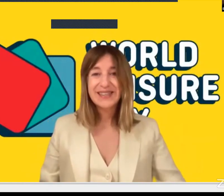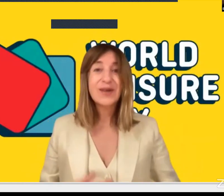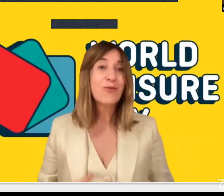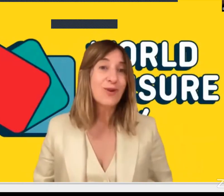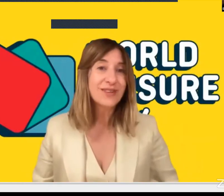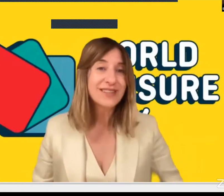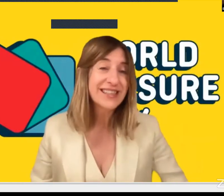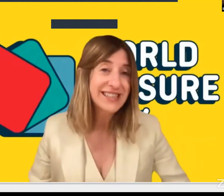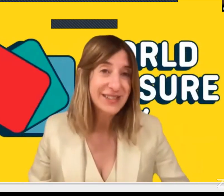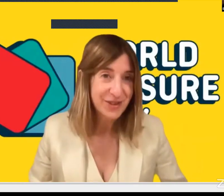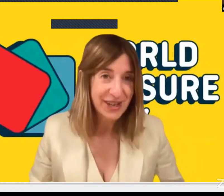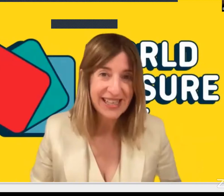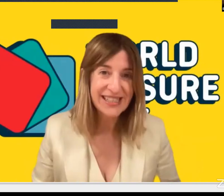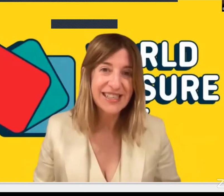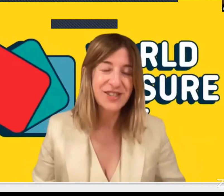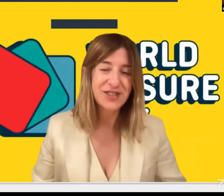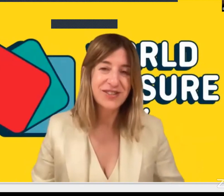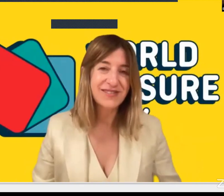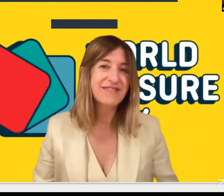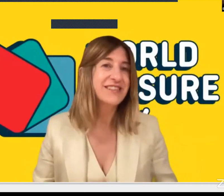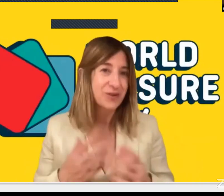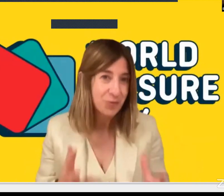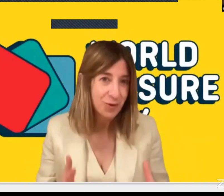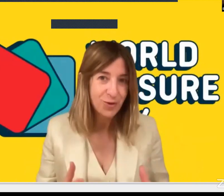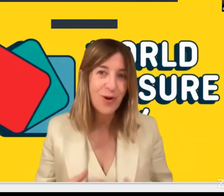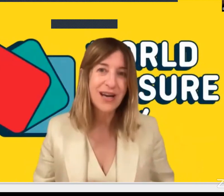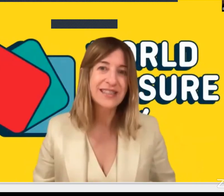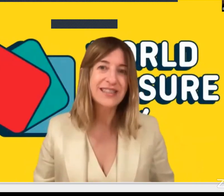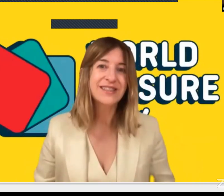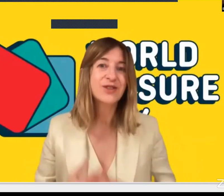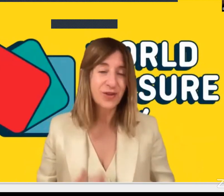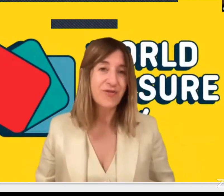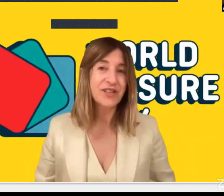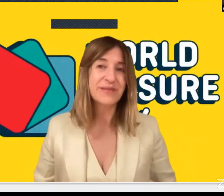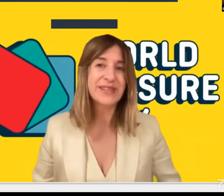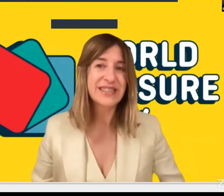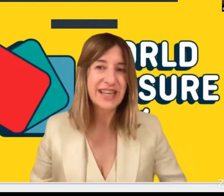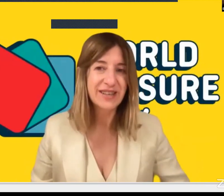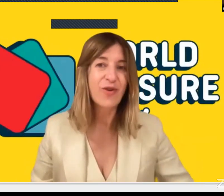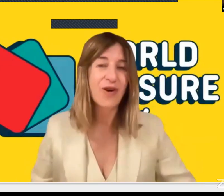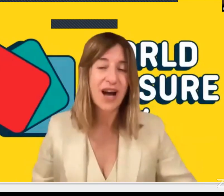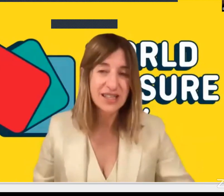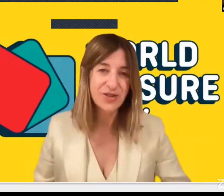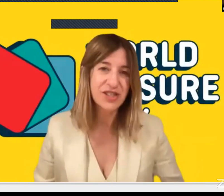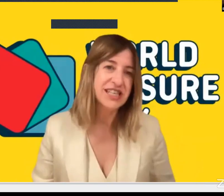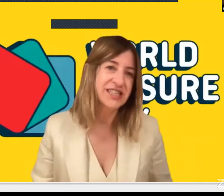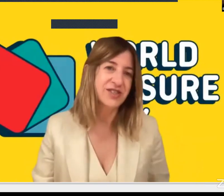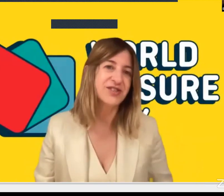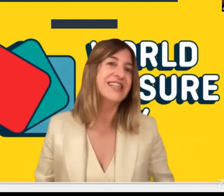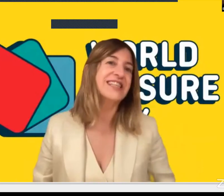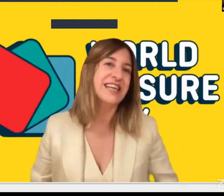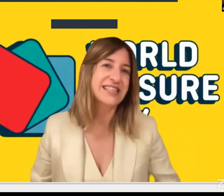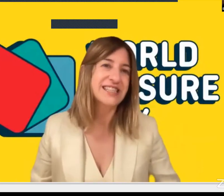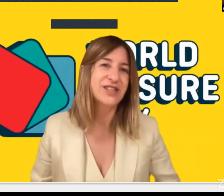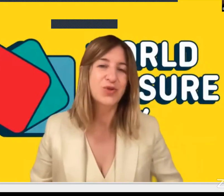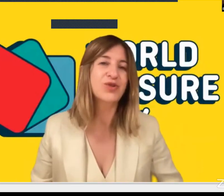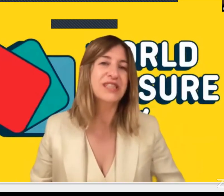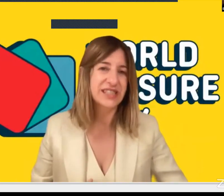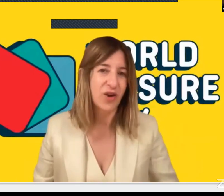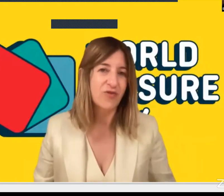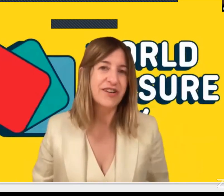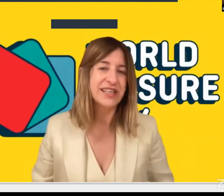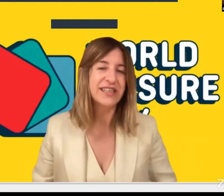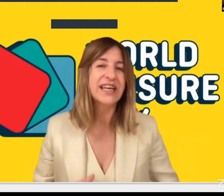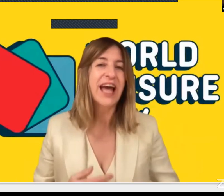A Organização do Lácer é uma associação não governamental dedicada